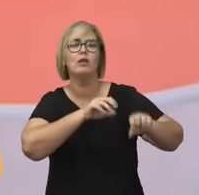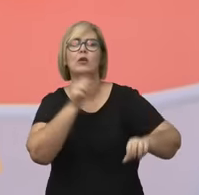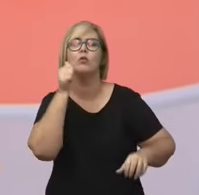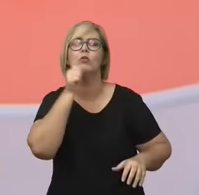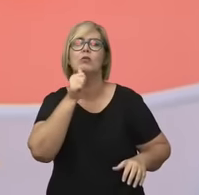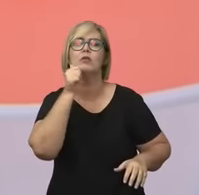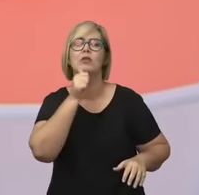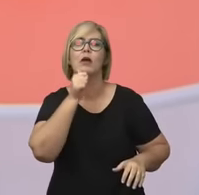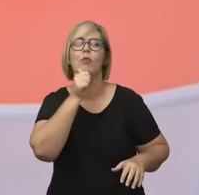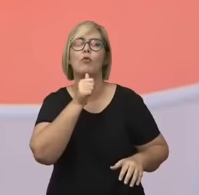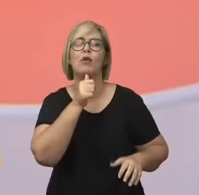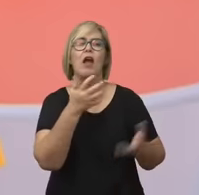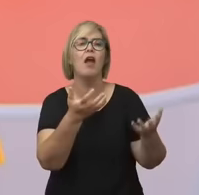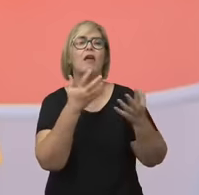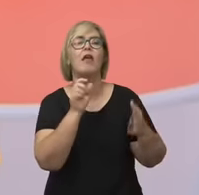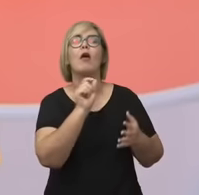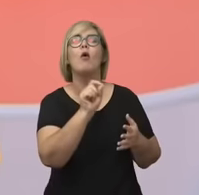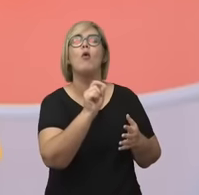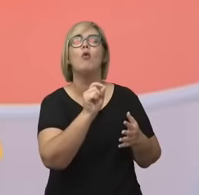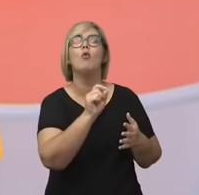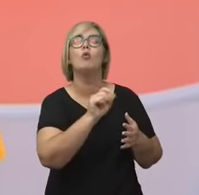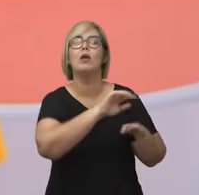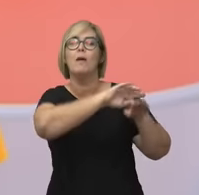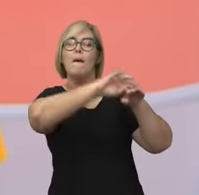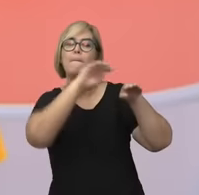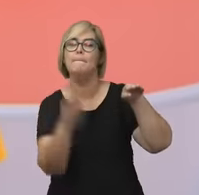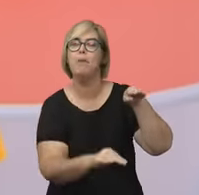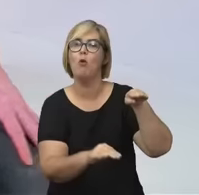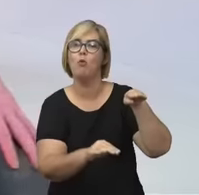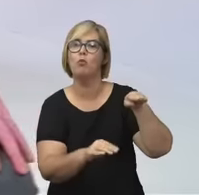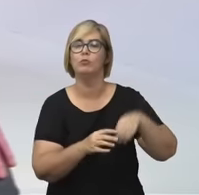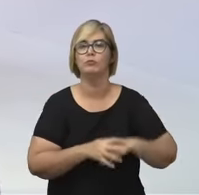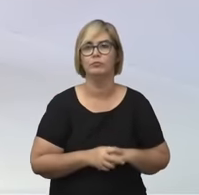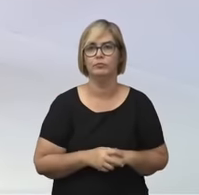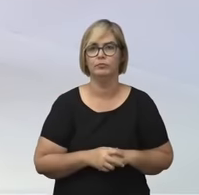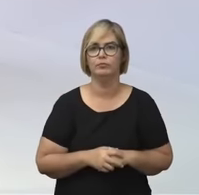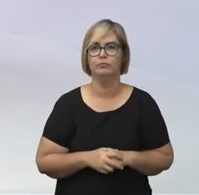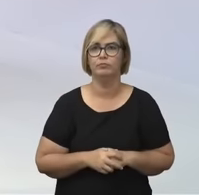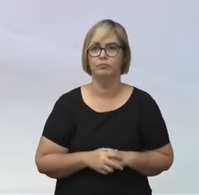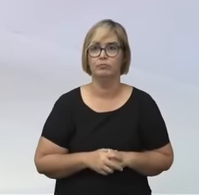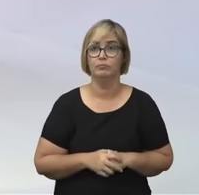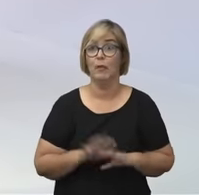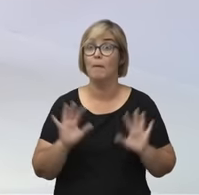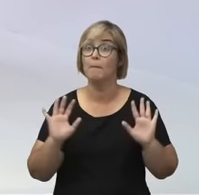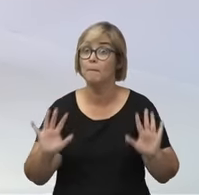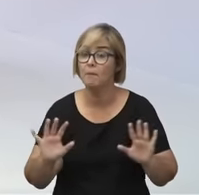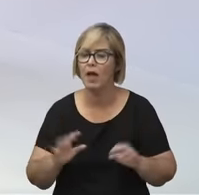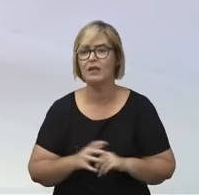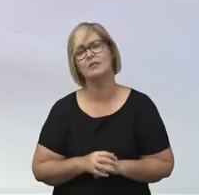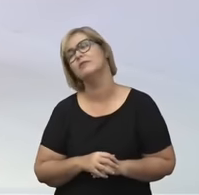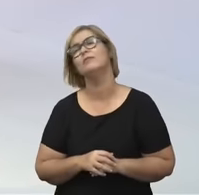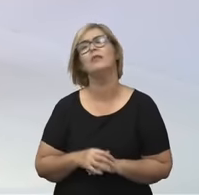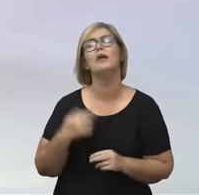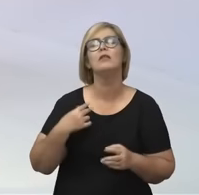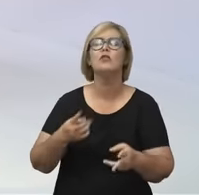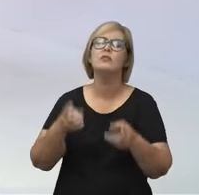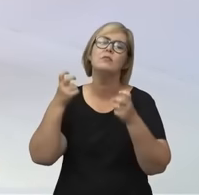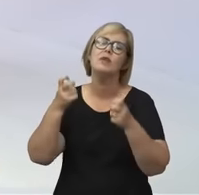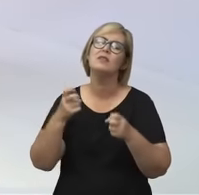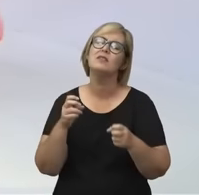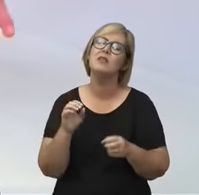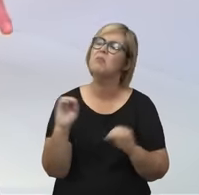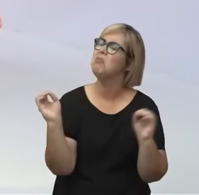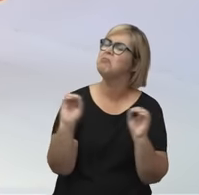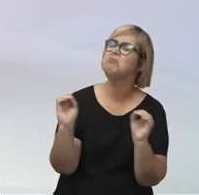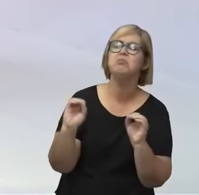grandioso porvir que se prepara à humanidade. Nada, porém, ou quase nada temos visto fazer-se